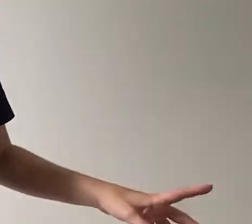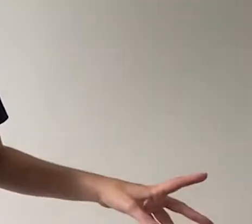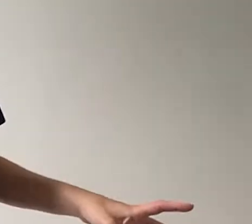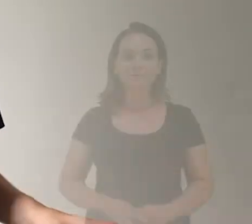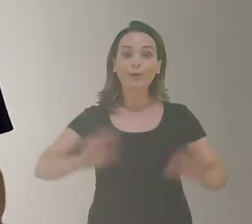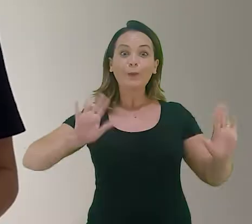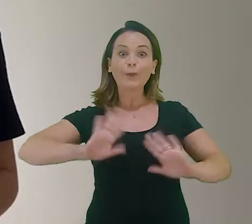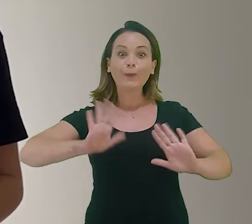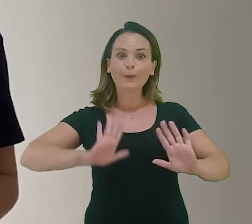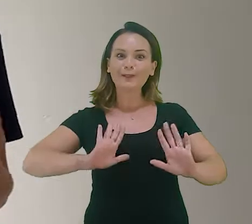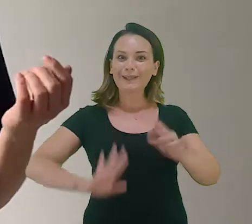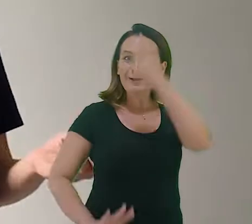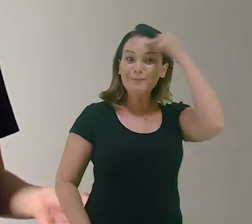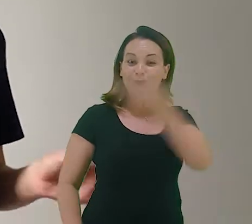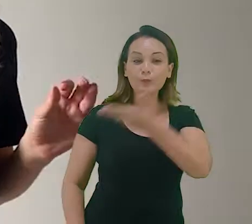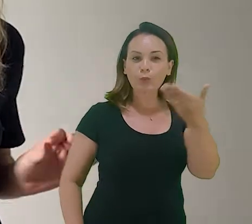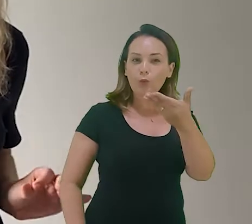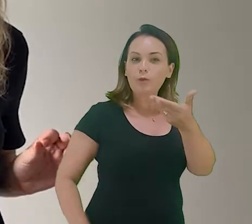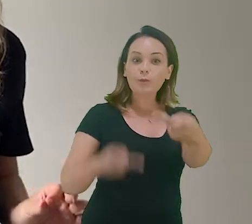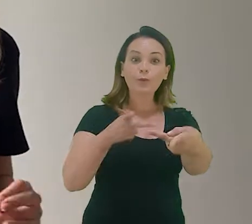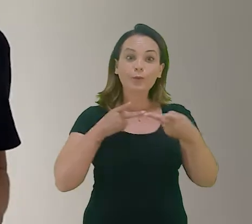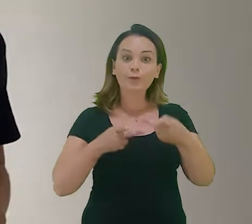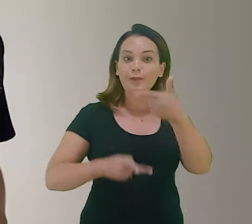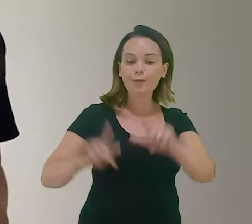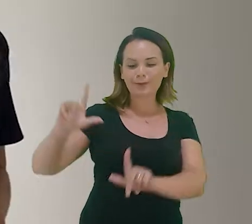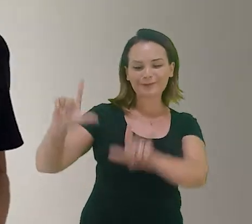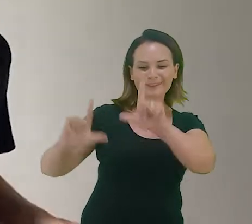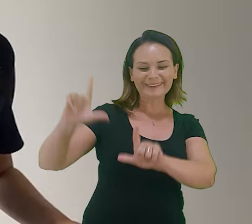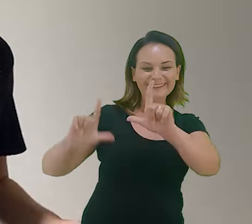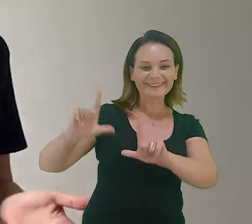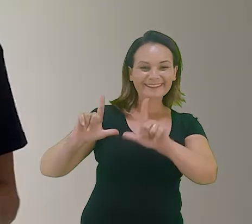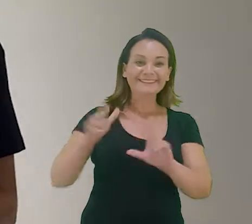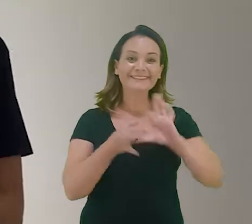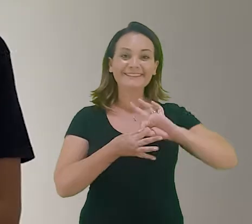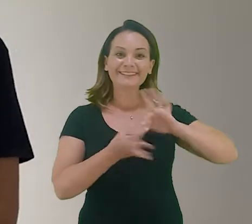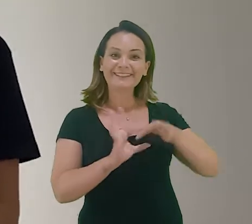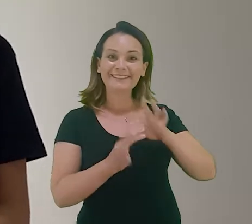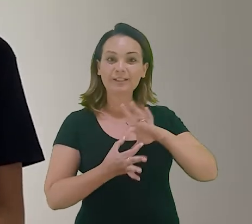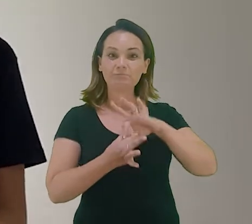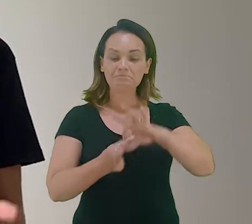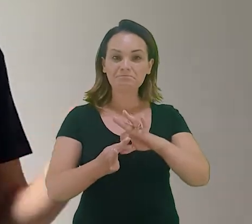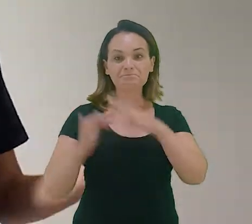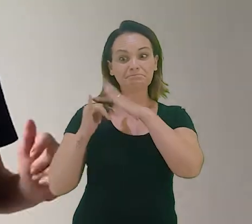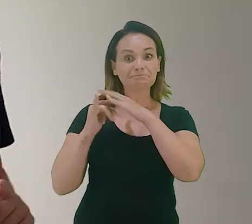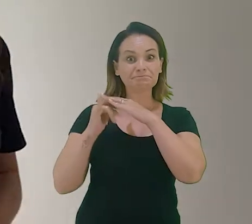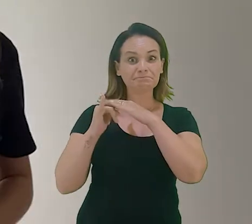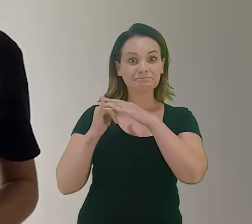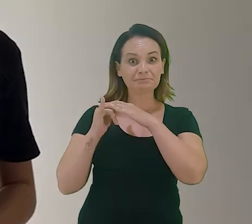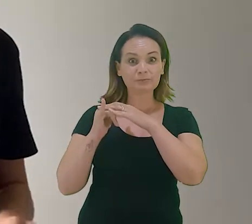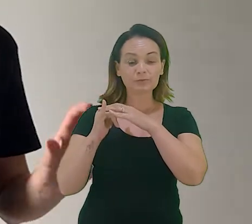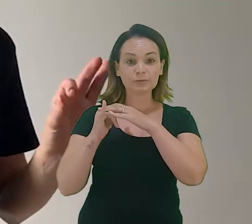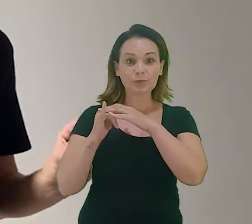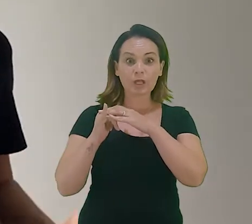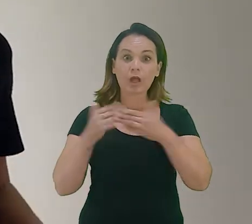Olá pessoal, passando aqui para convidá-los para mais um episódio do programa Ciência e Cultura. Vamos brincar lá no canal do